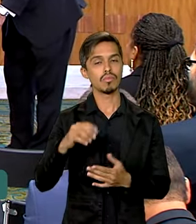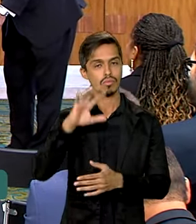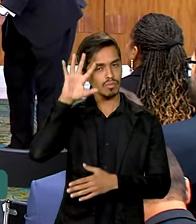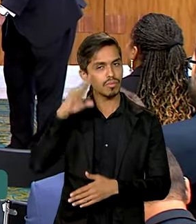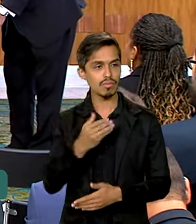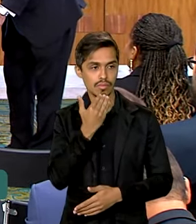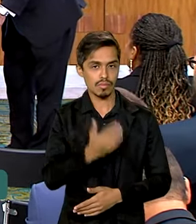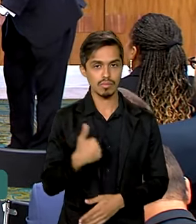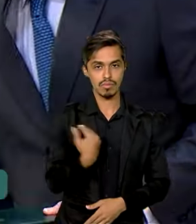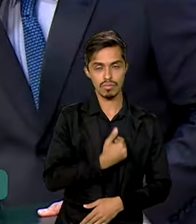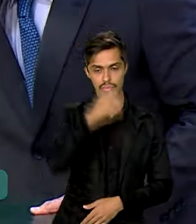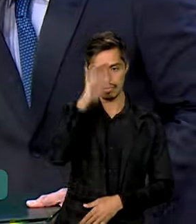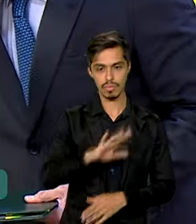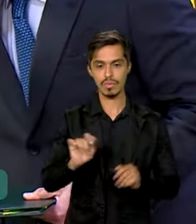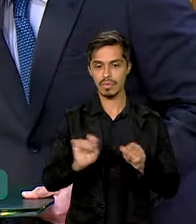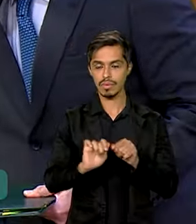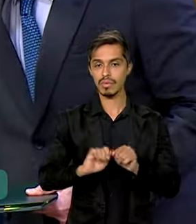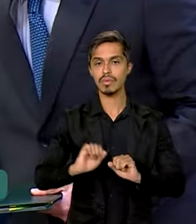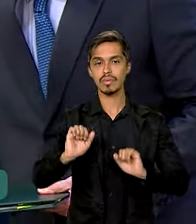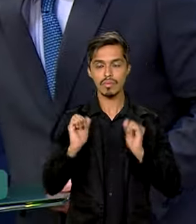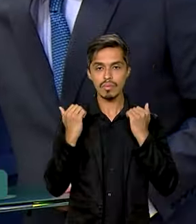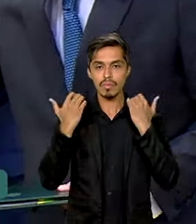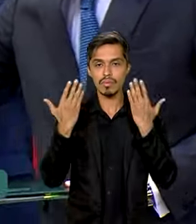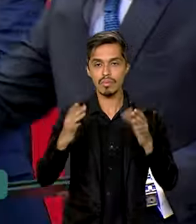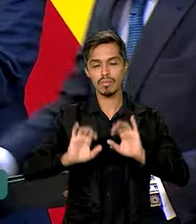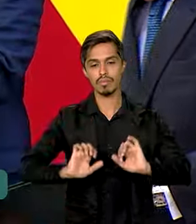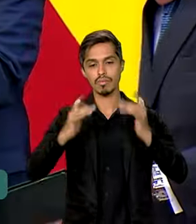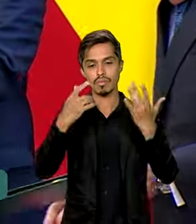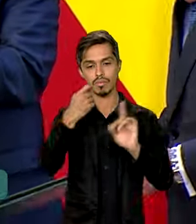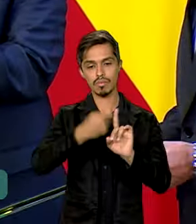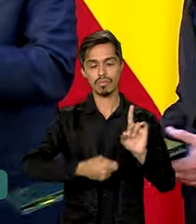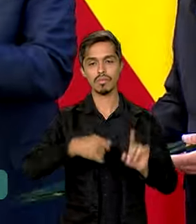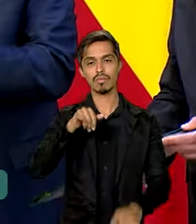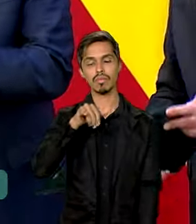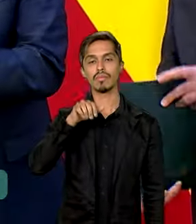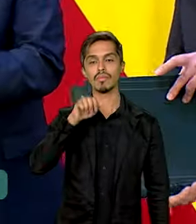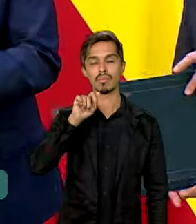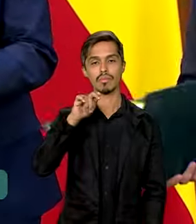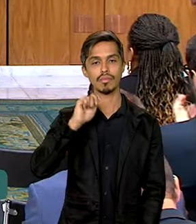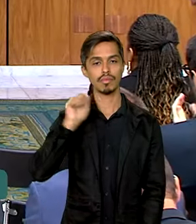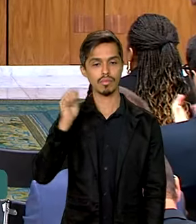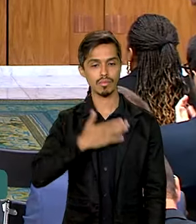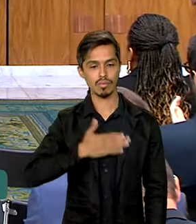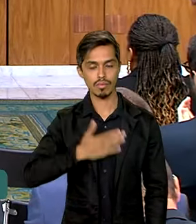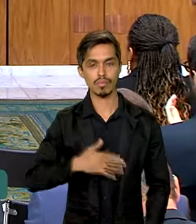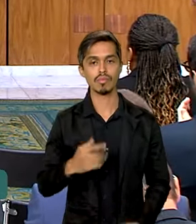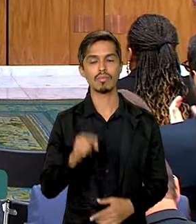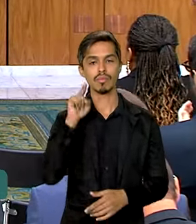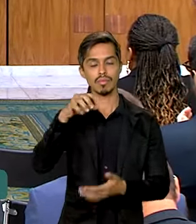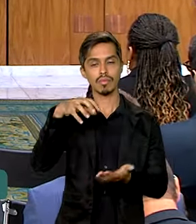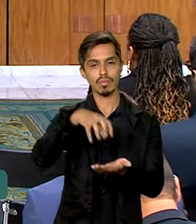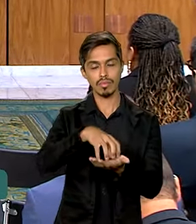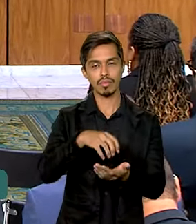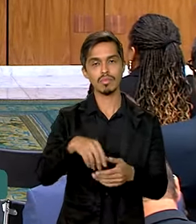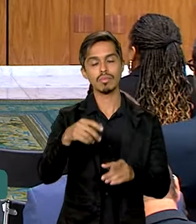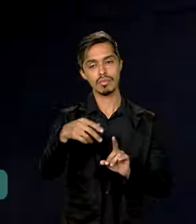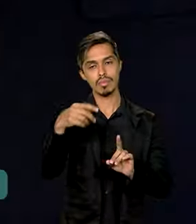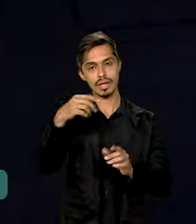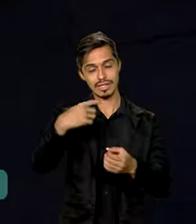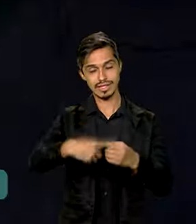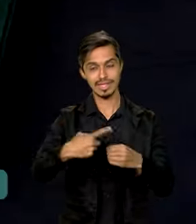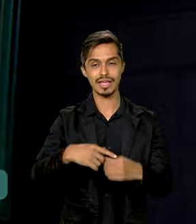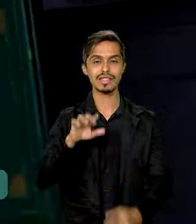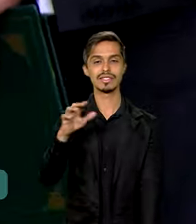grande conferência sobre a diáspora no mês de agosto, em Salvador. Os presidentes também assinaram um memorando que vai